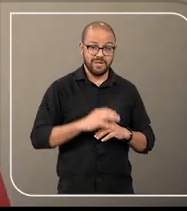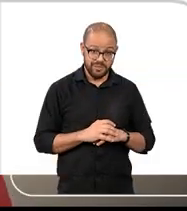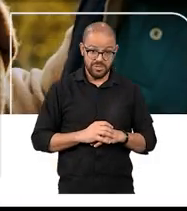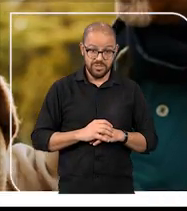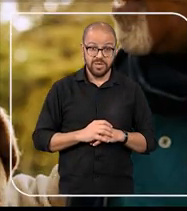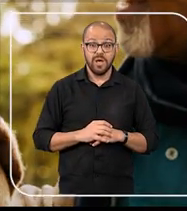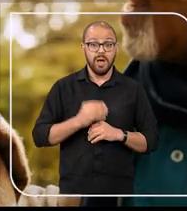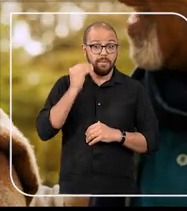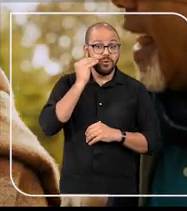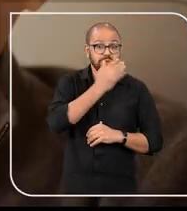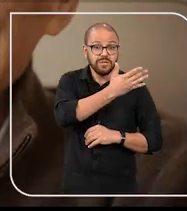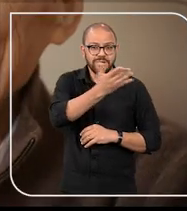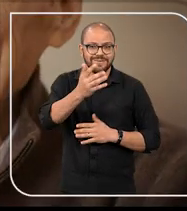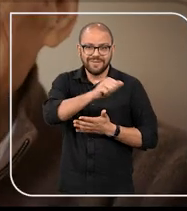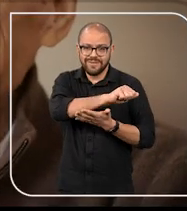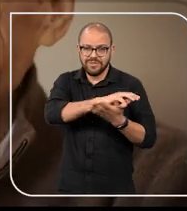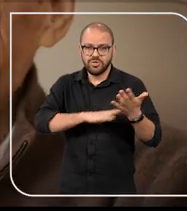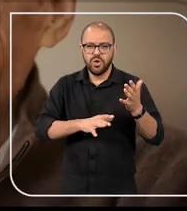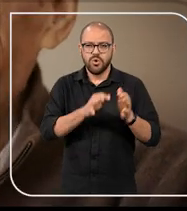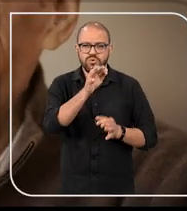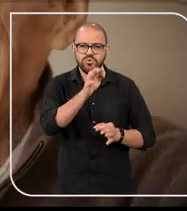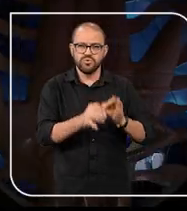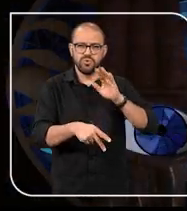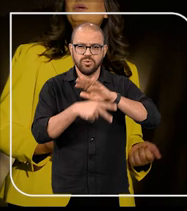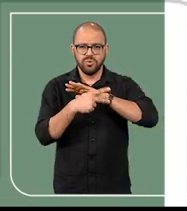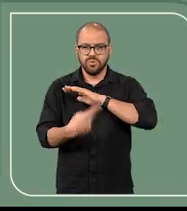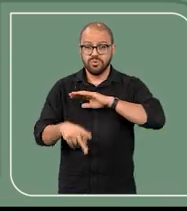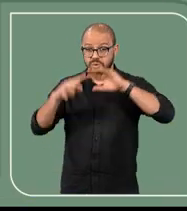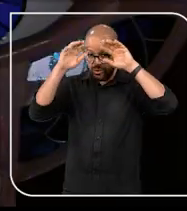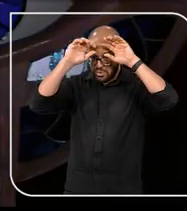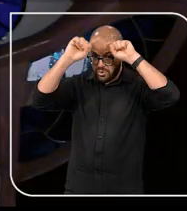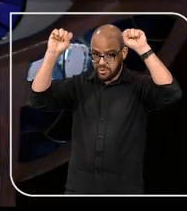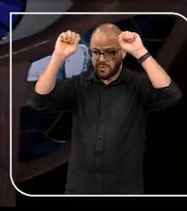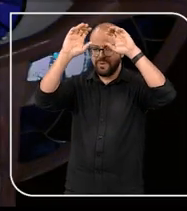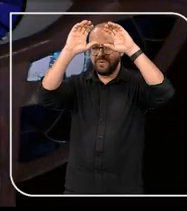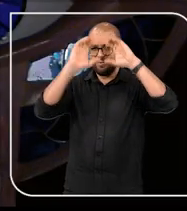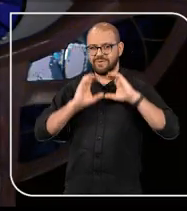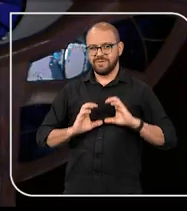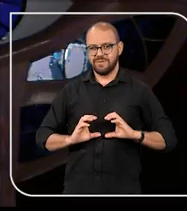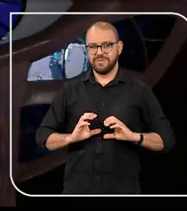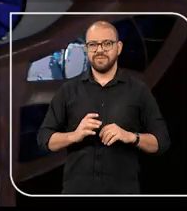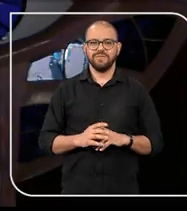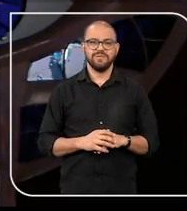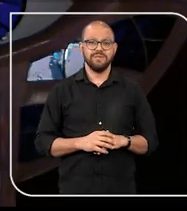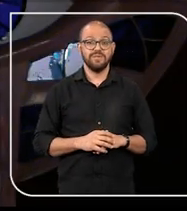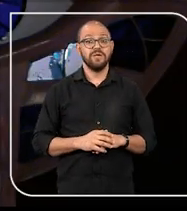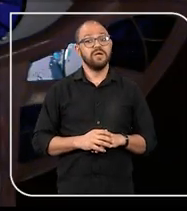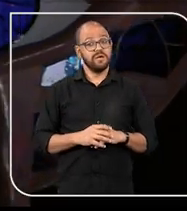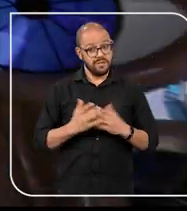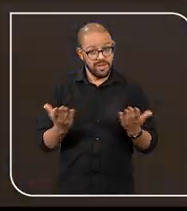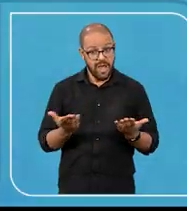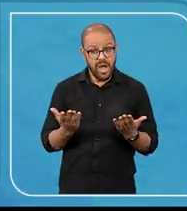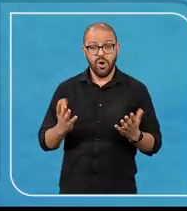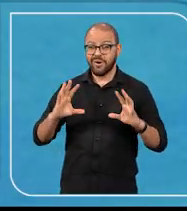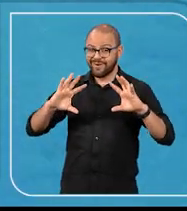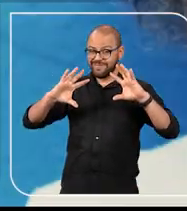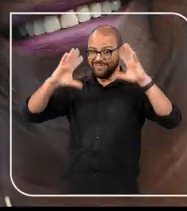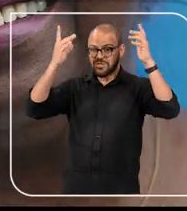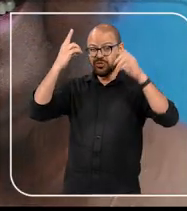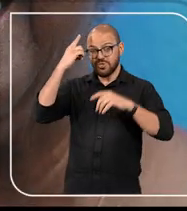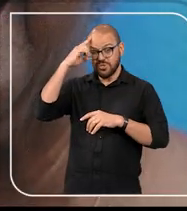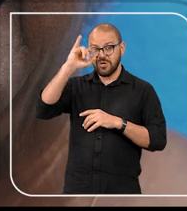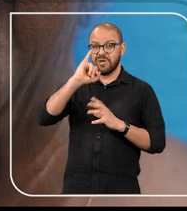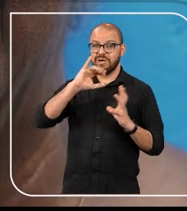prioridade que se reflete nas ações e nos julgados do Tribunal da Cidadania. E em